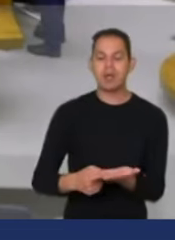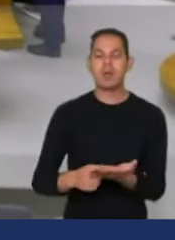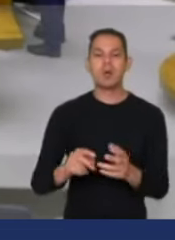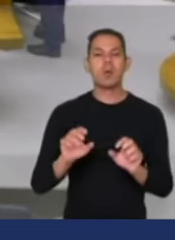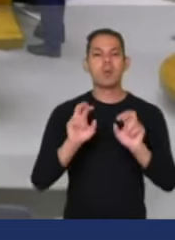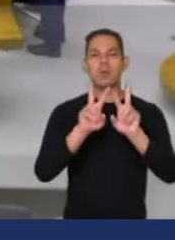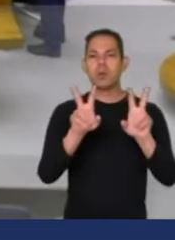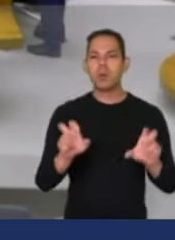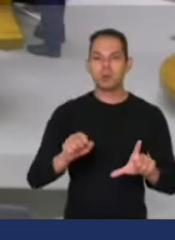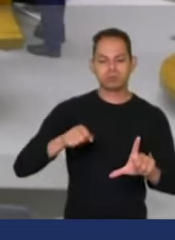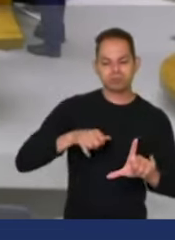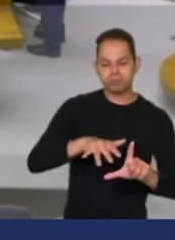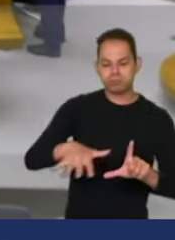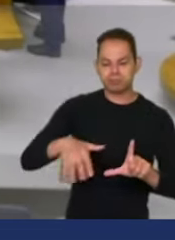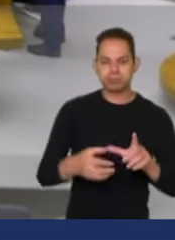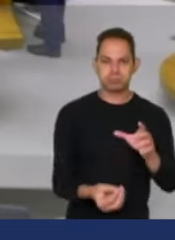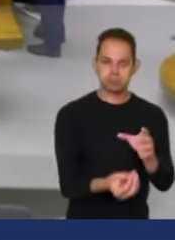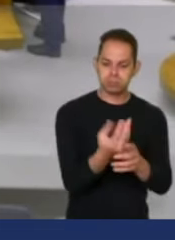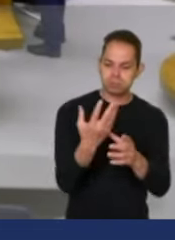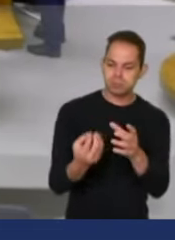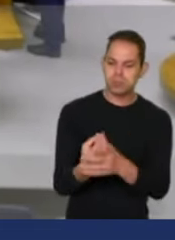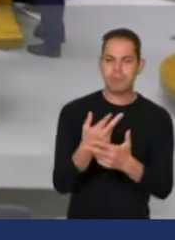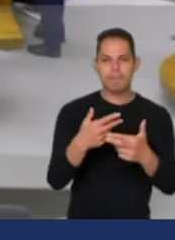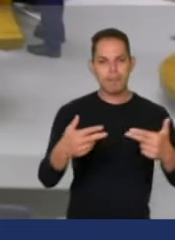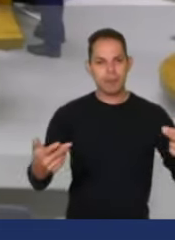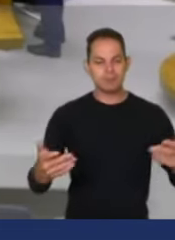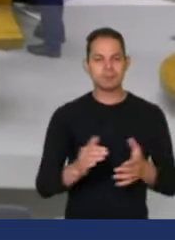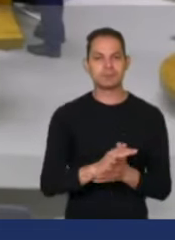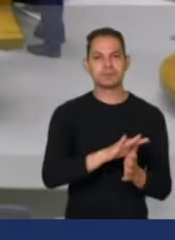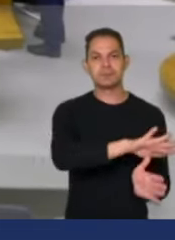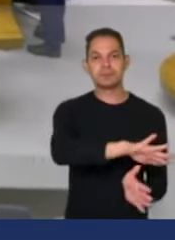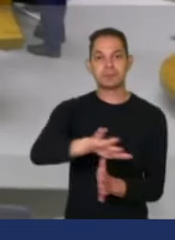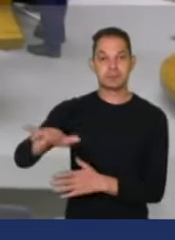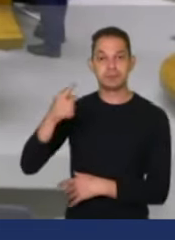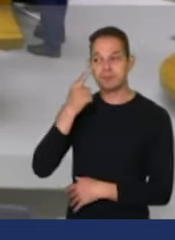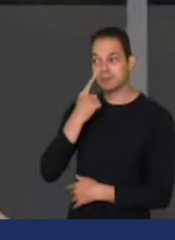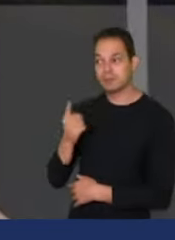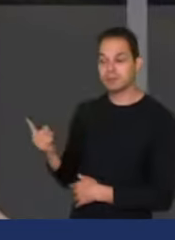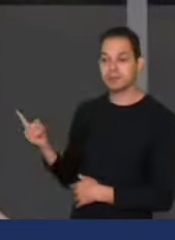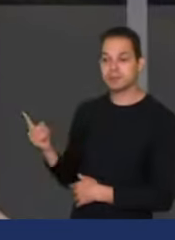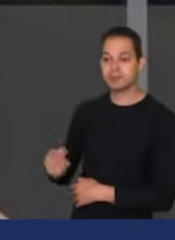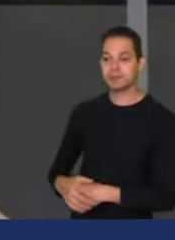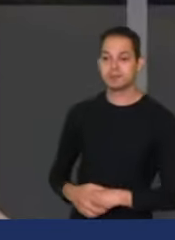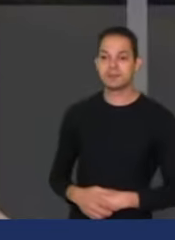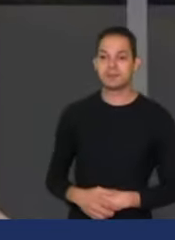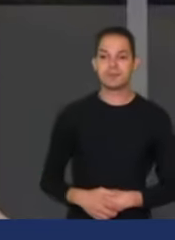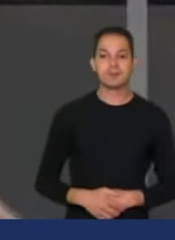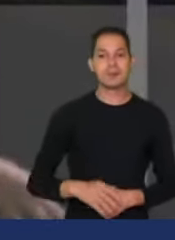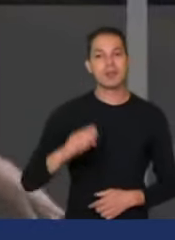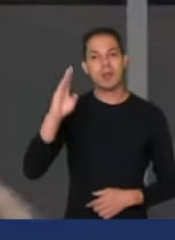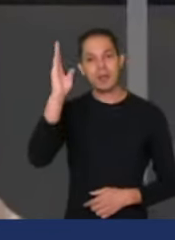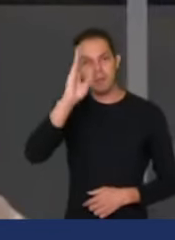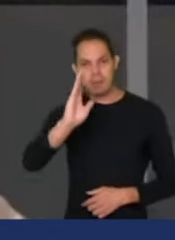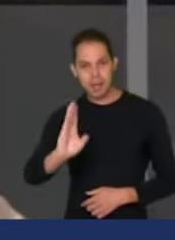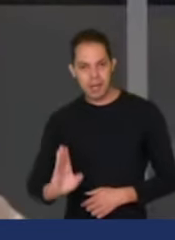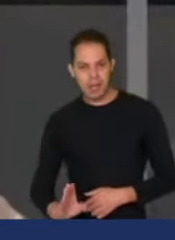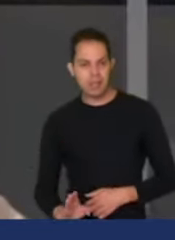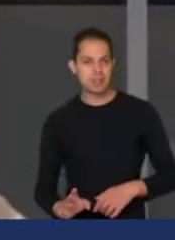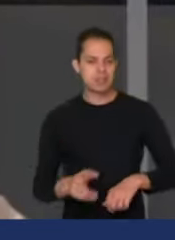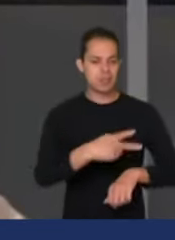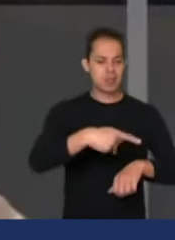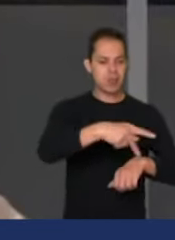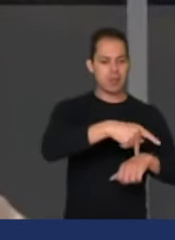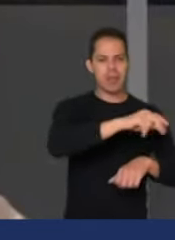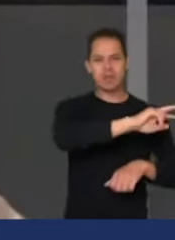Vamos à tribuna com mais um pronunciamento. Estreitar as relações do Brasil com outros países, por isso obviamente que